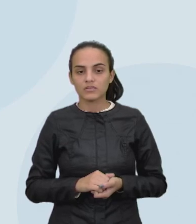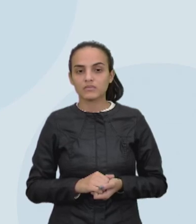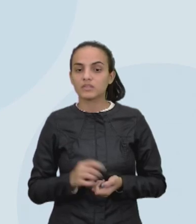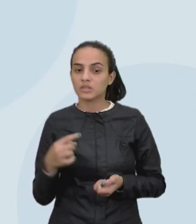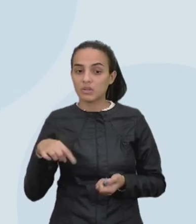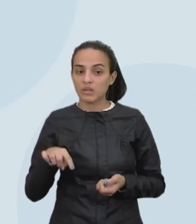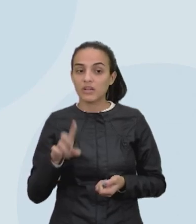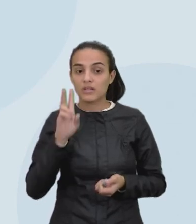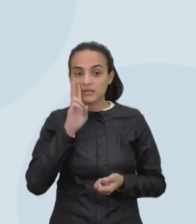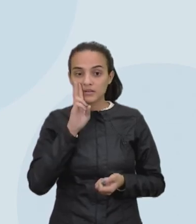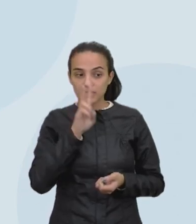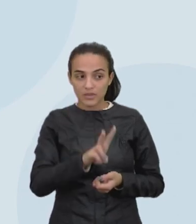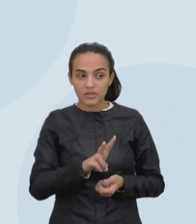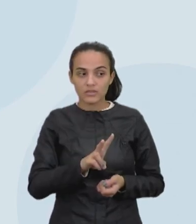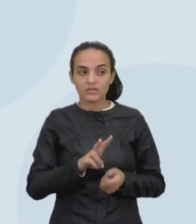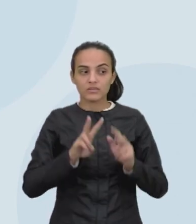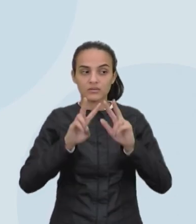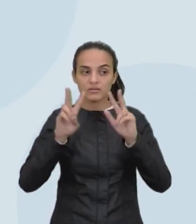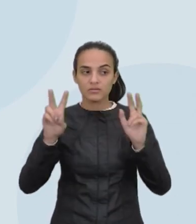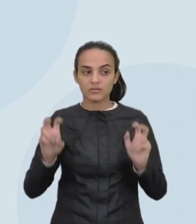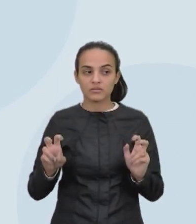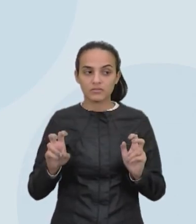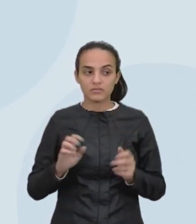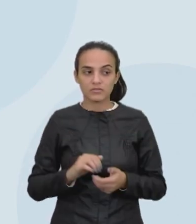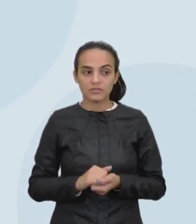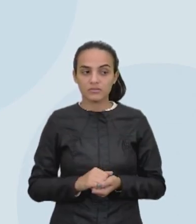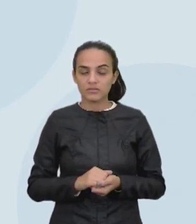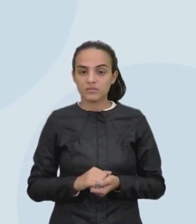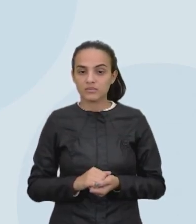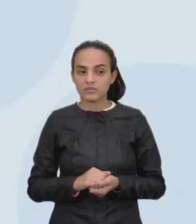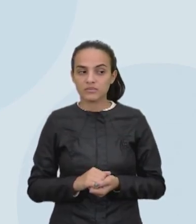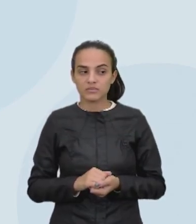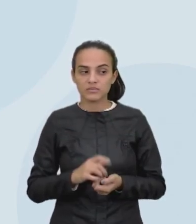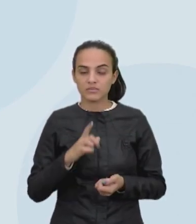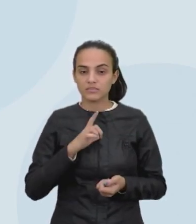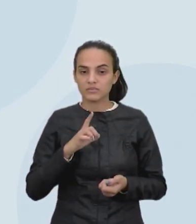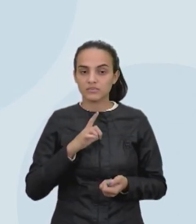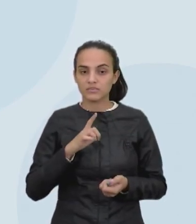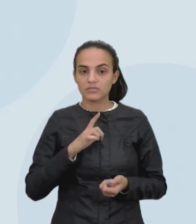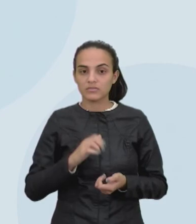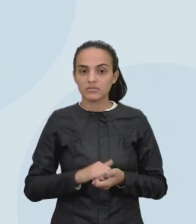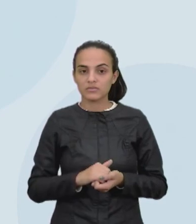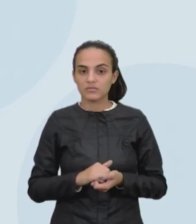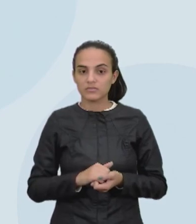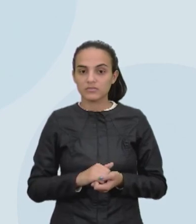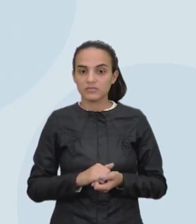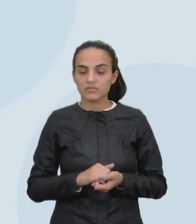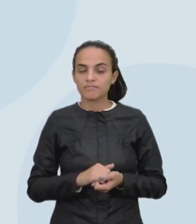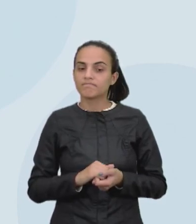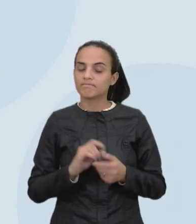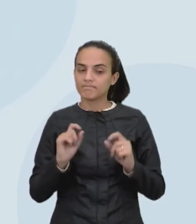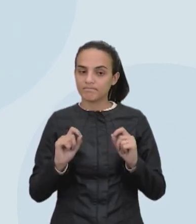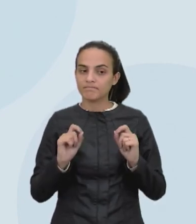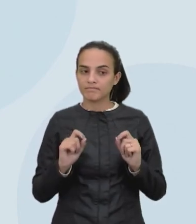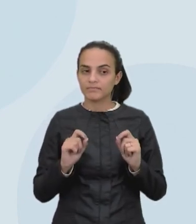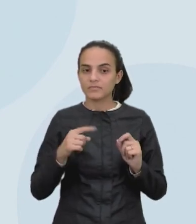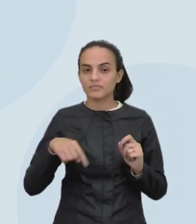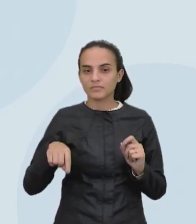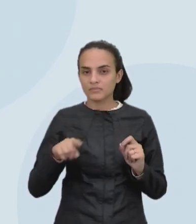gente aí, né, exagera nas questões aí dos alimentos ou se a gente simplesmente também não come nada. Então, assim,